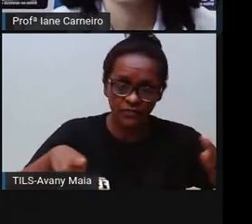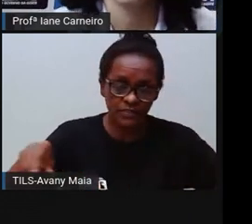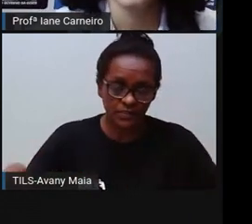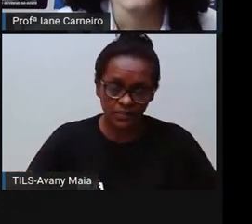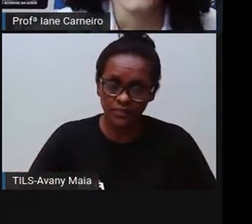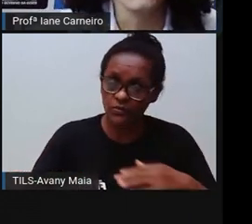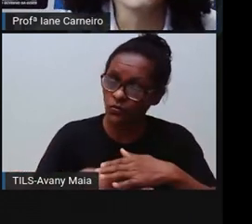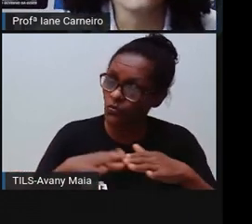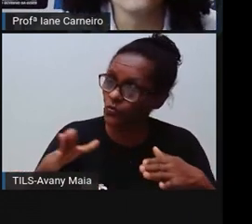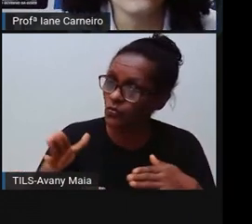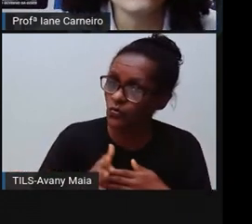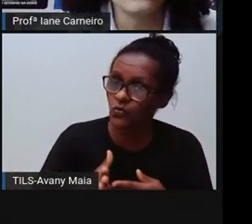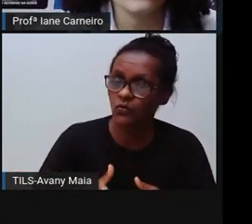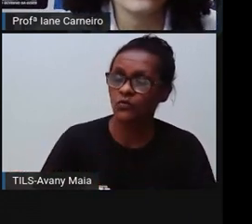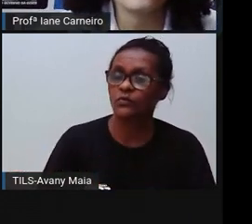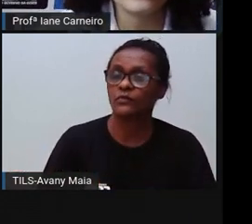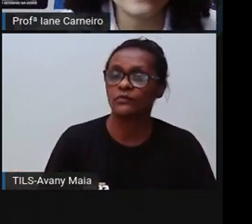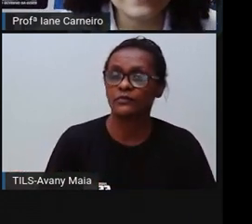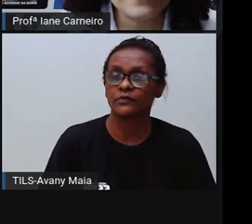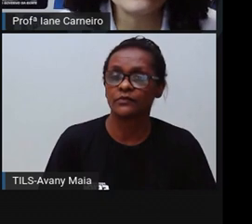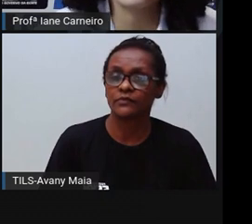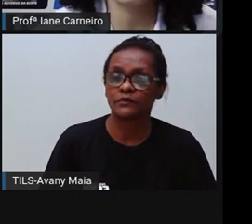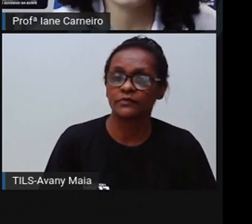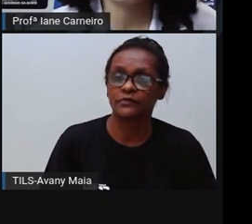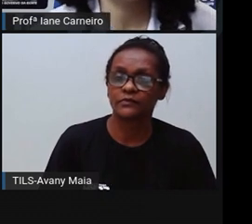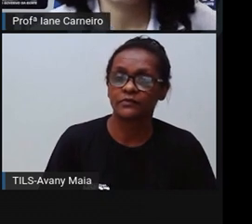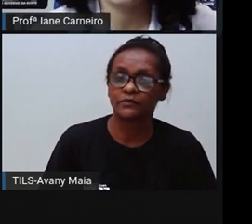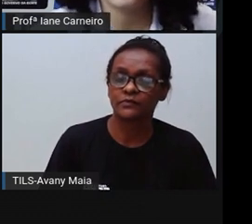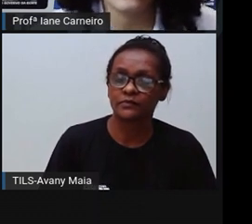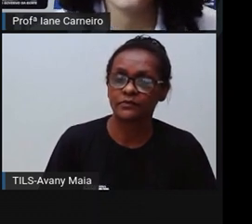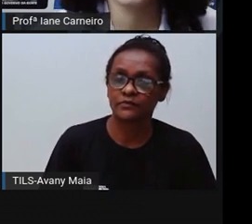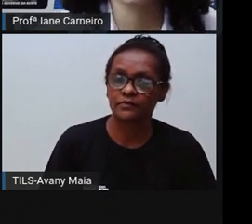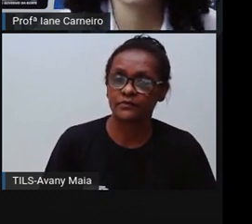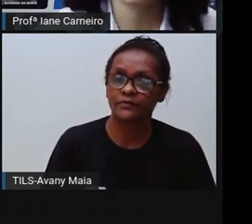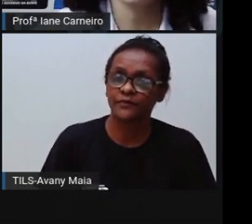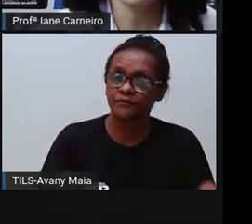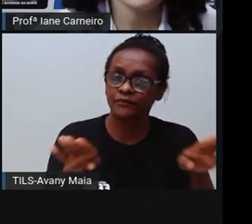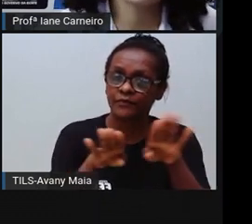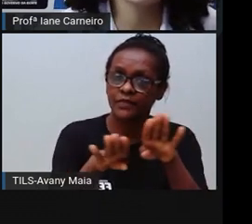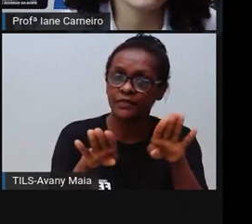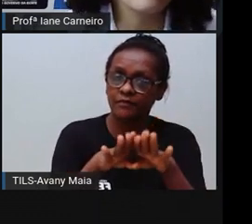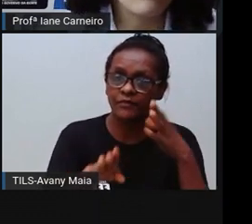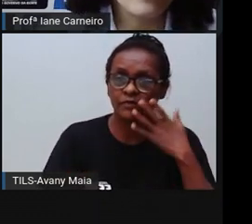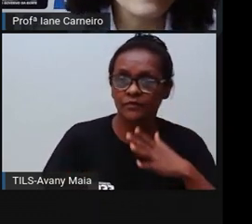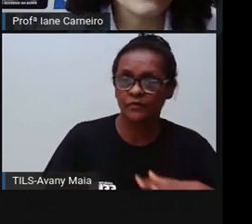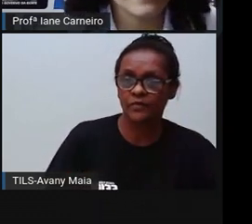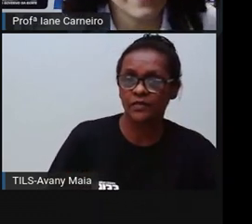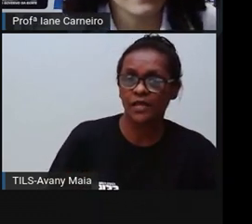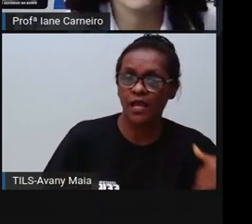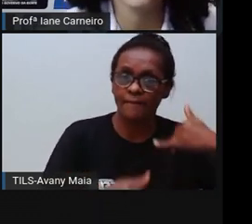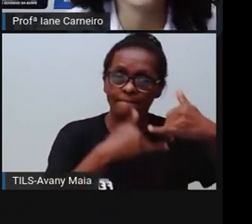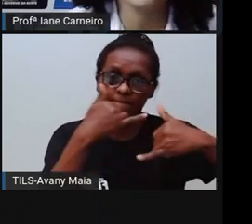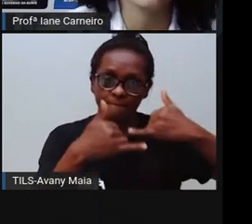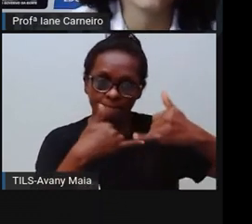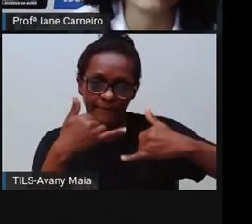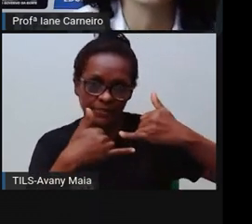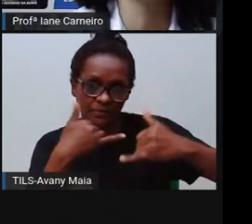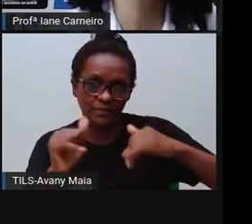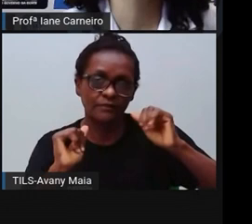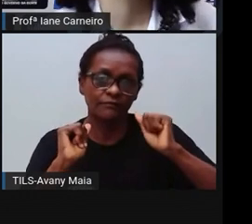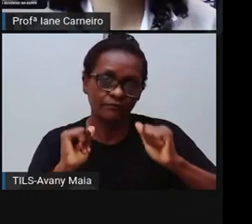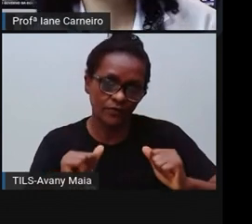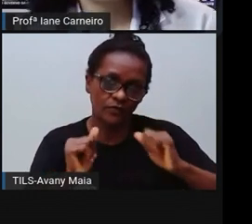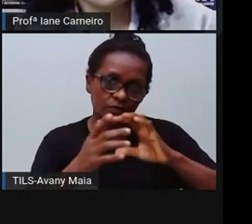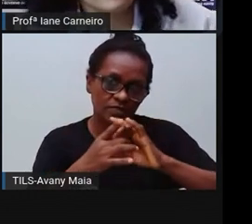certo? Outra coisa, ó, que as crianças e adolescentes têm direito, é o direito ao lazer, né? Como a Pró falou,